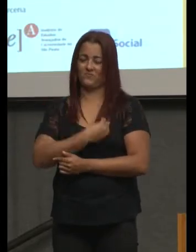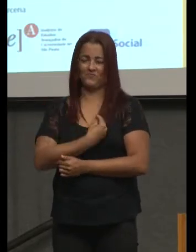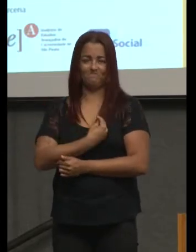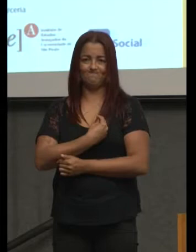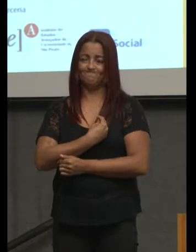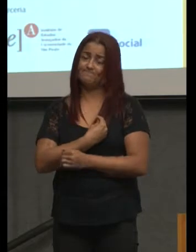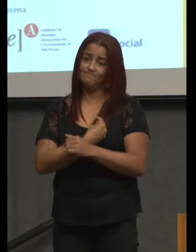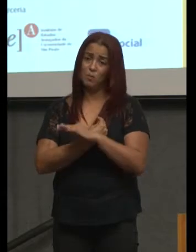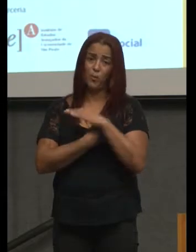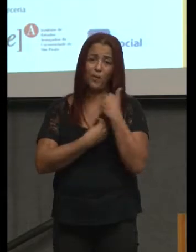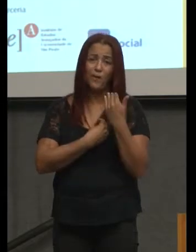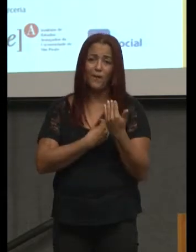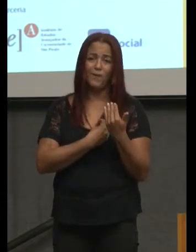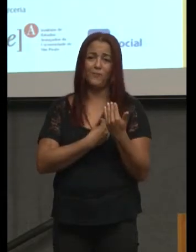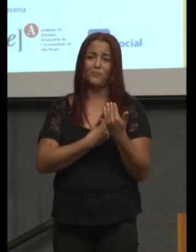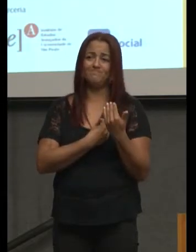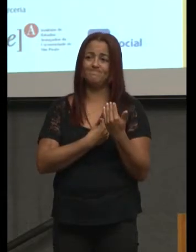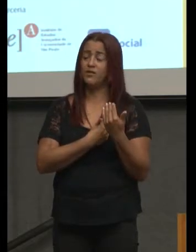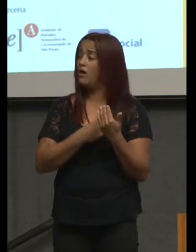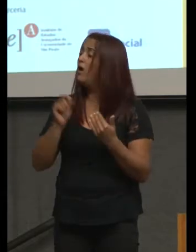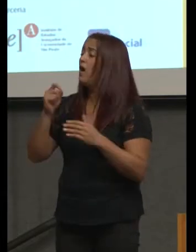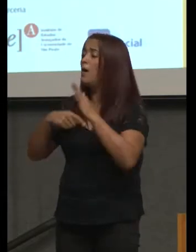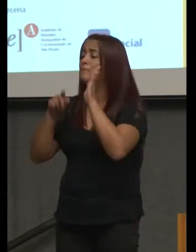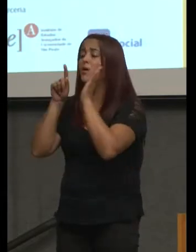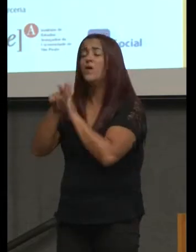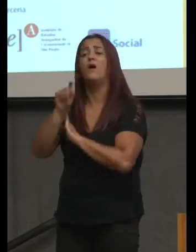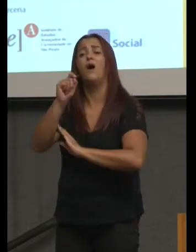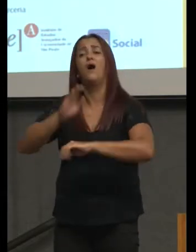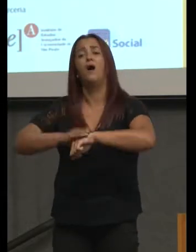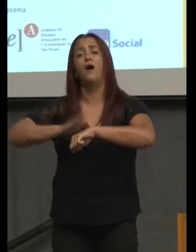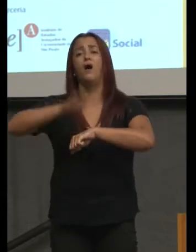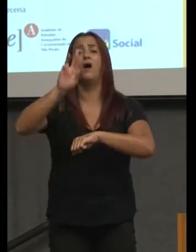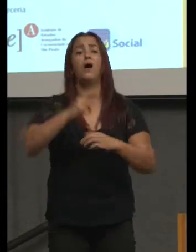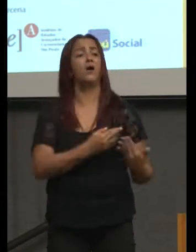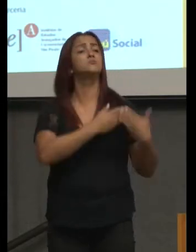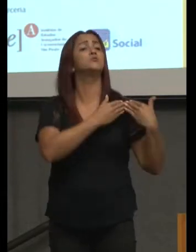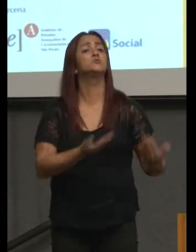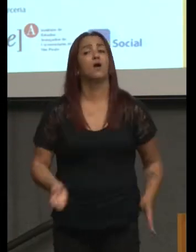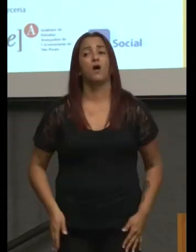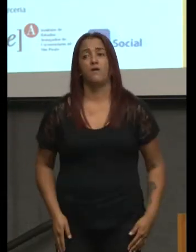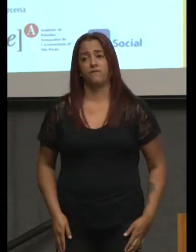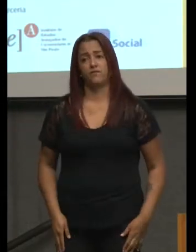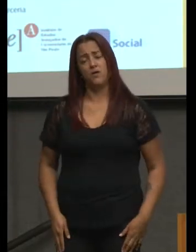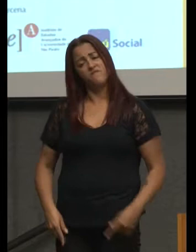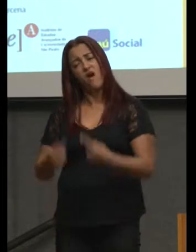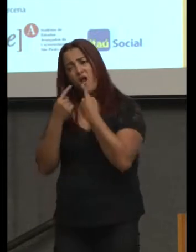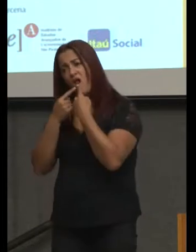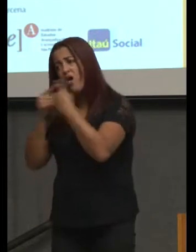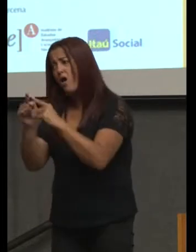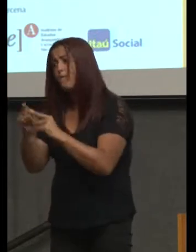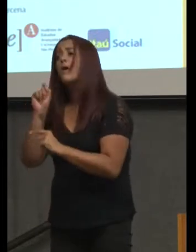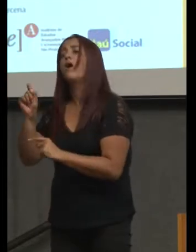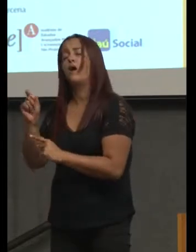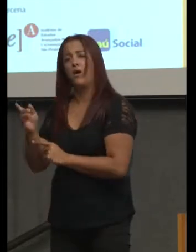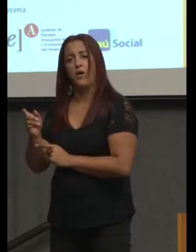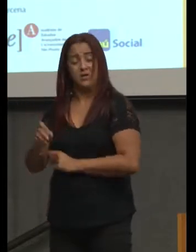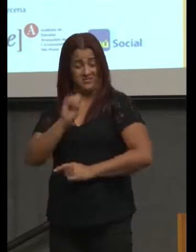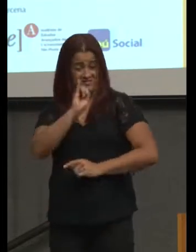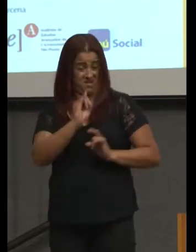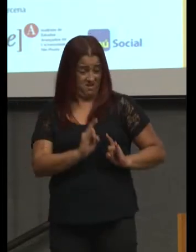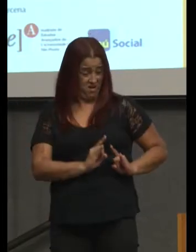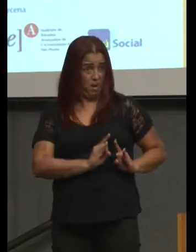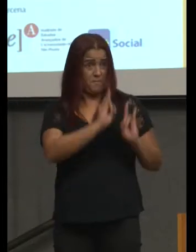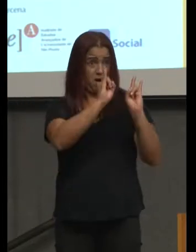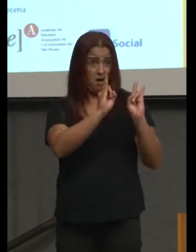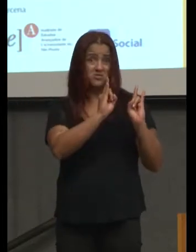Quem é responsável por isso? Vai queixar para quem? Se aquele prédio, aquilo